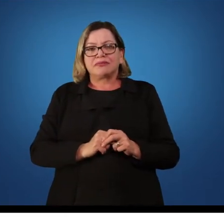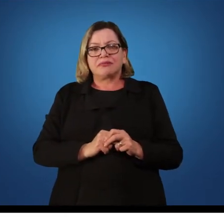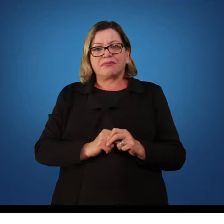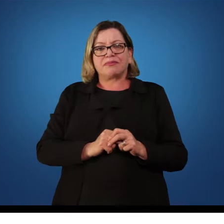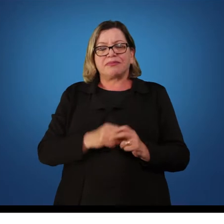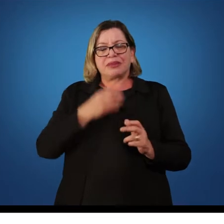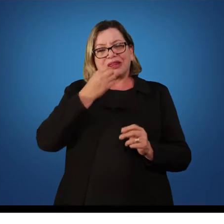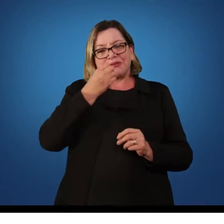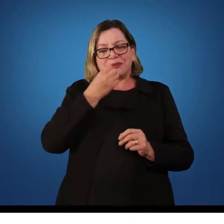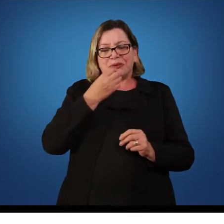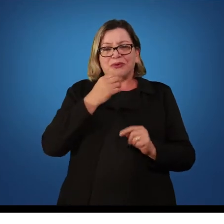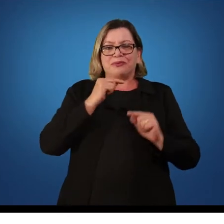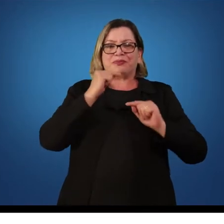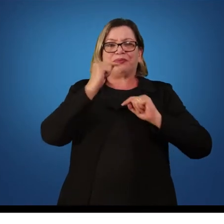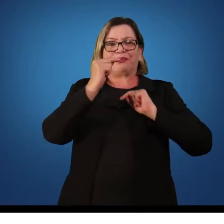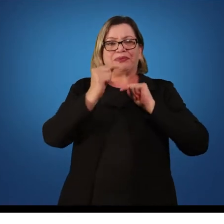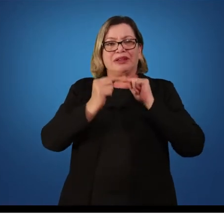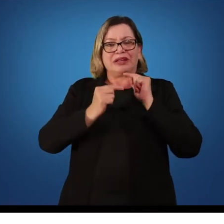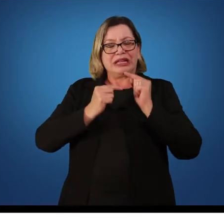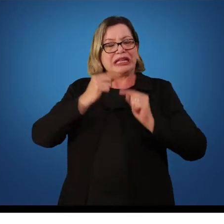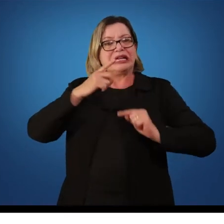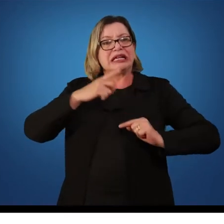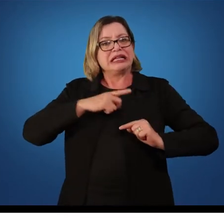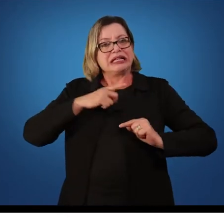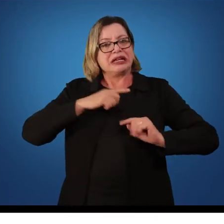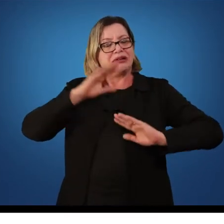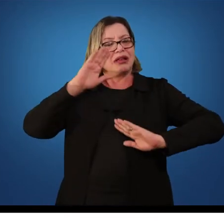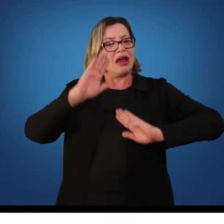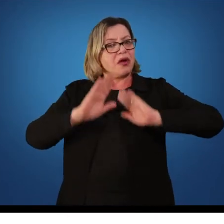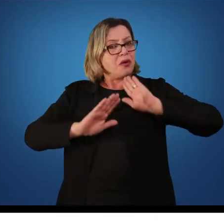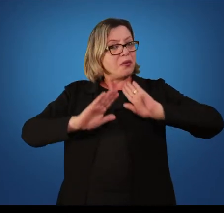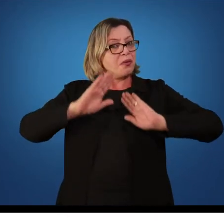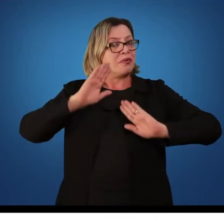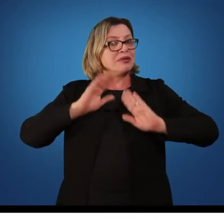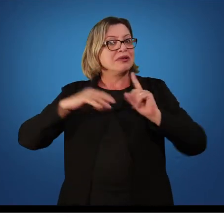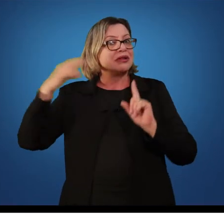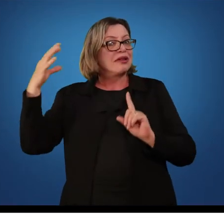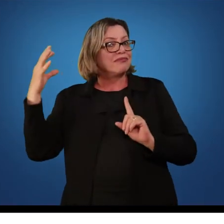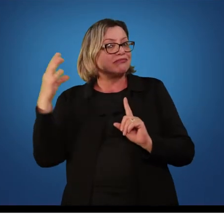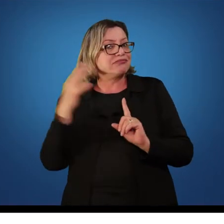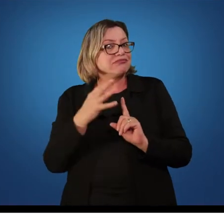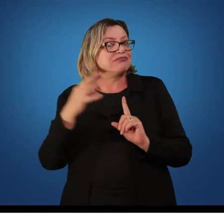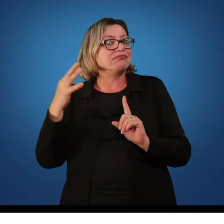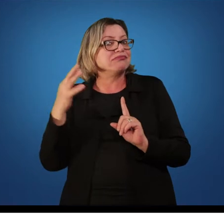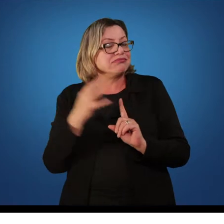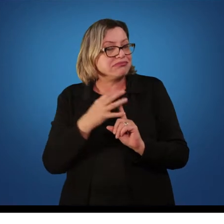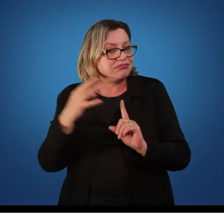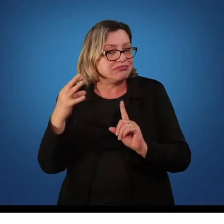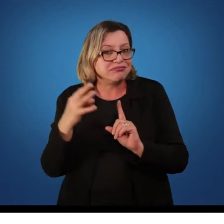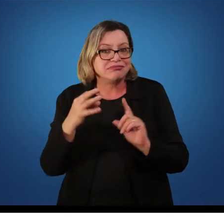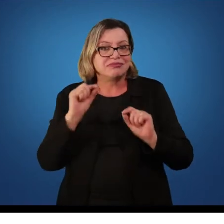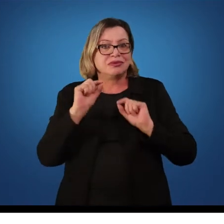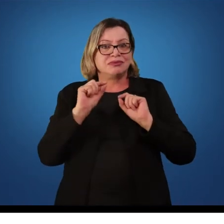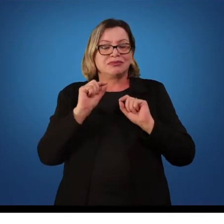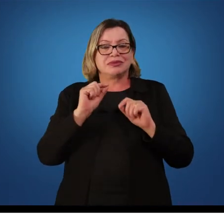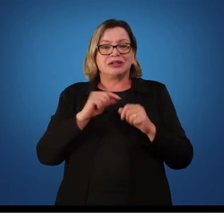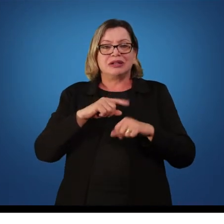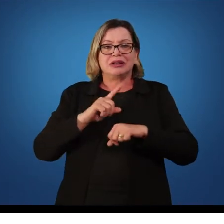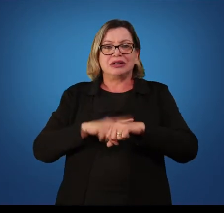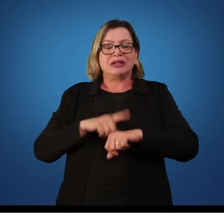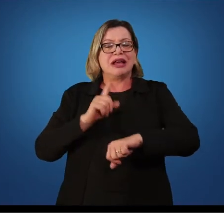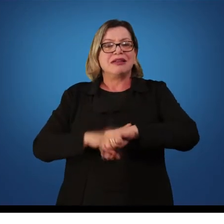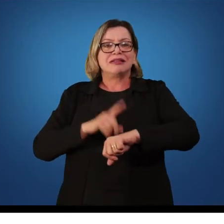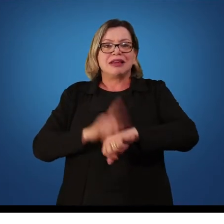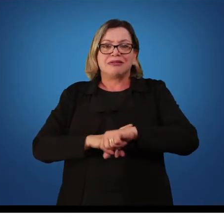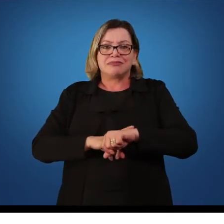Bom, e aí temos alguns fatores que influenciam nesse processo. O tempo de